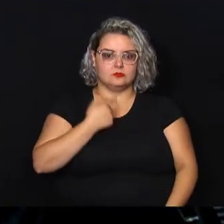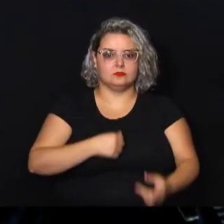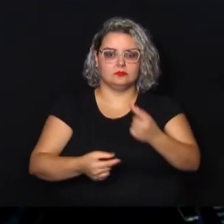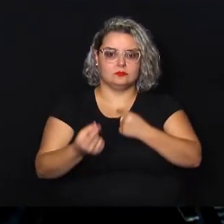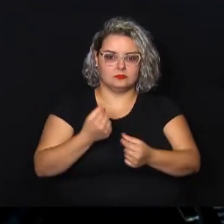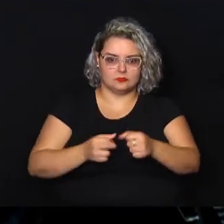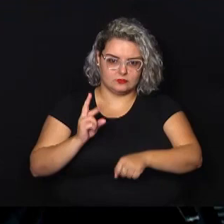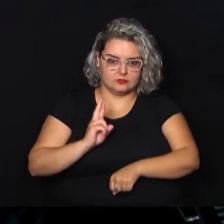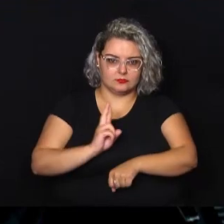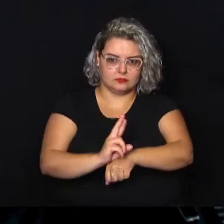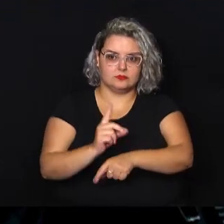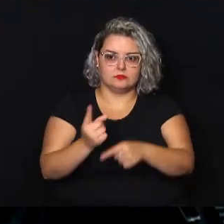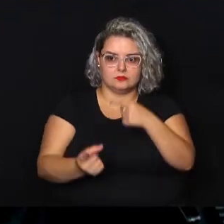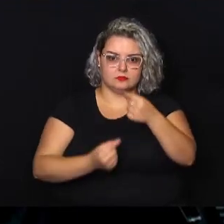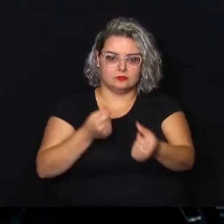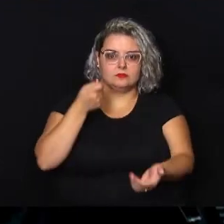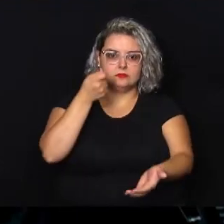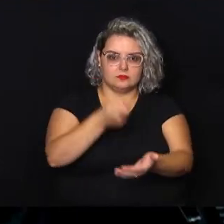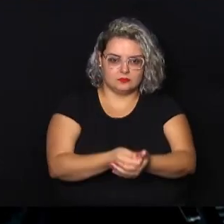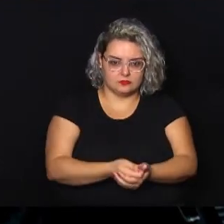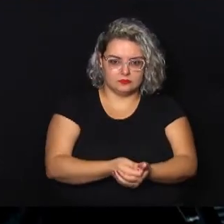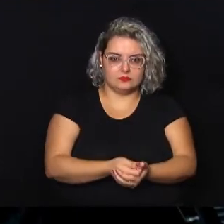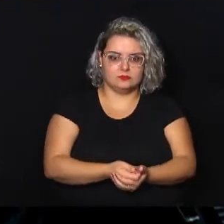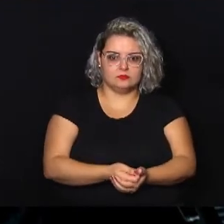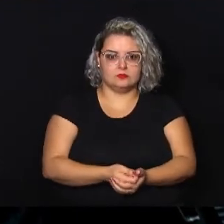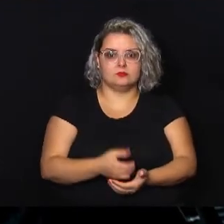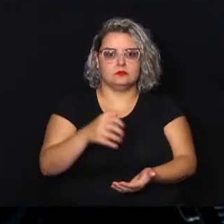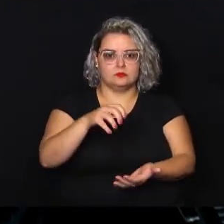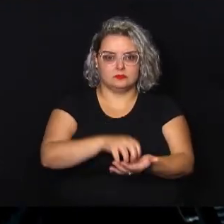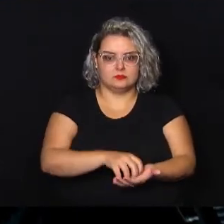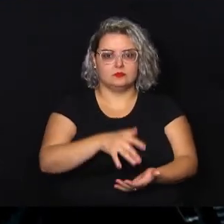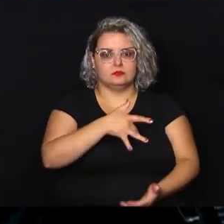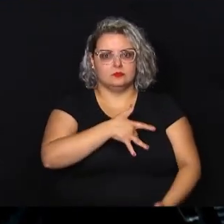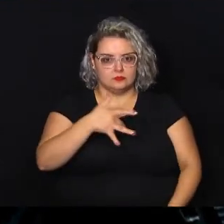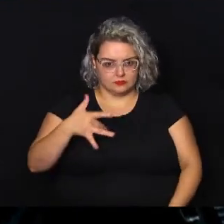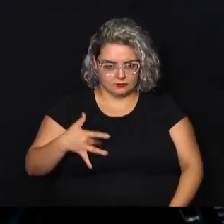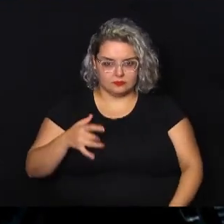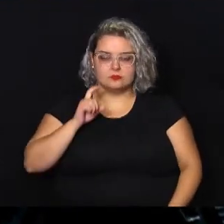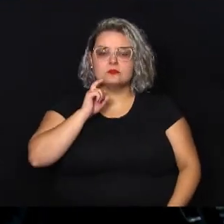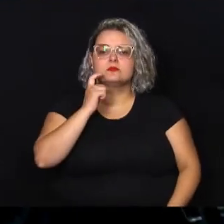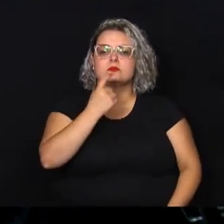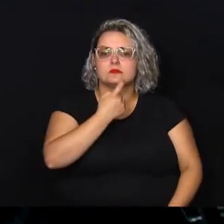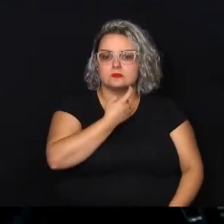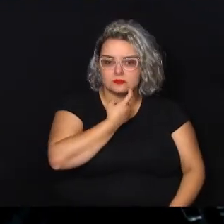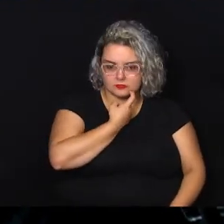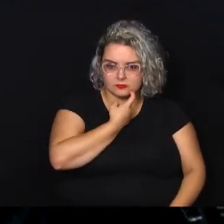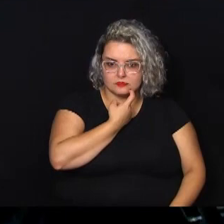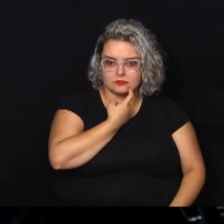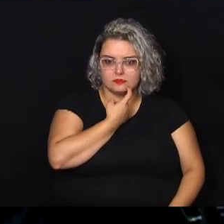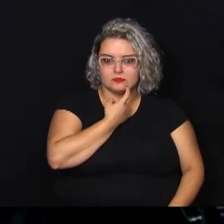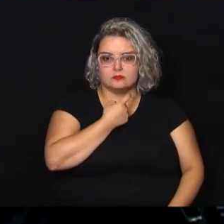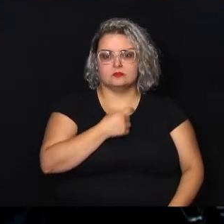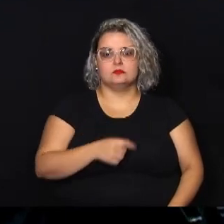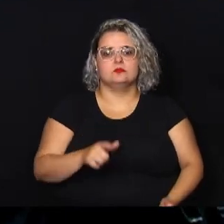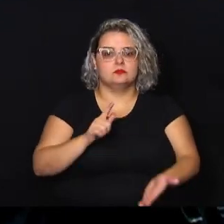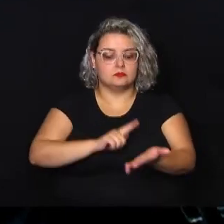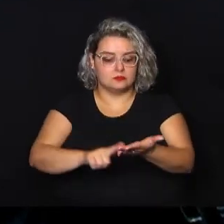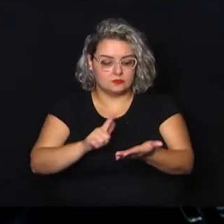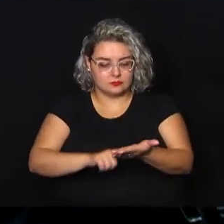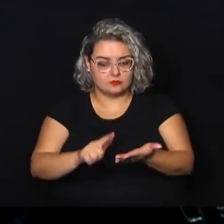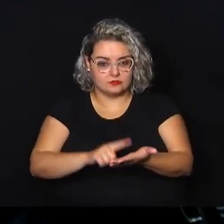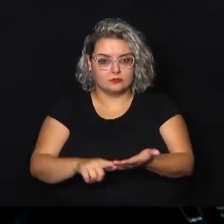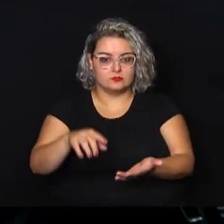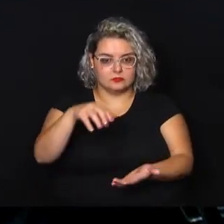emenda impositiva para esse centro de odontologia e também de esterilização, que é um